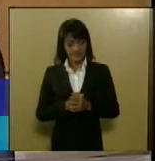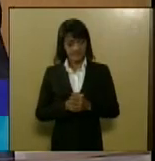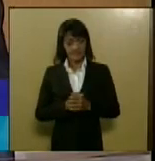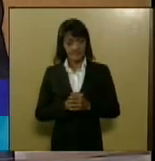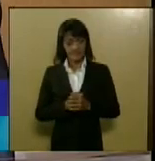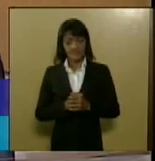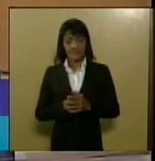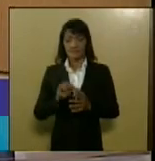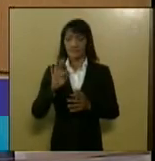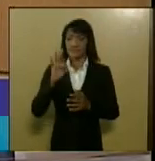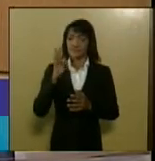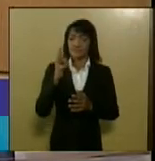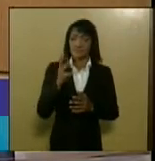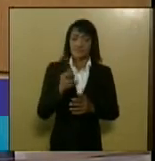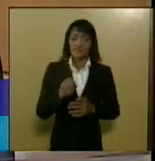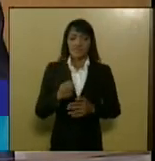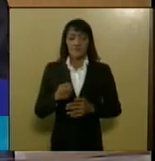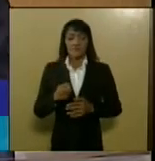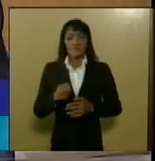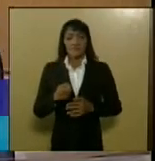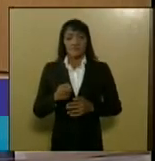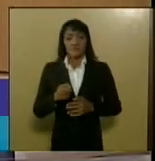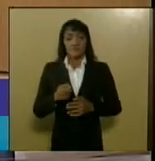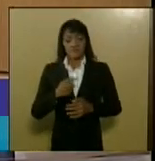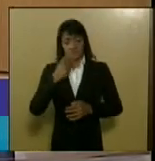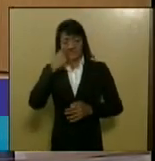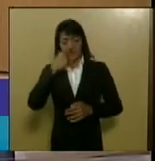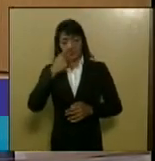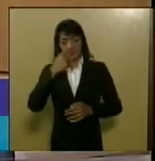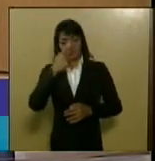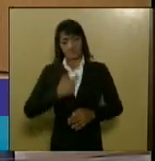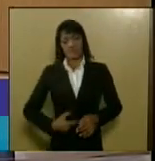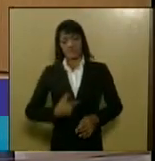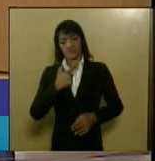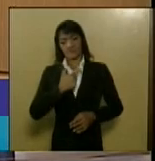todo o organismo como um todo e